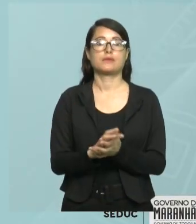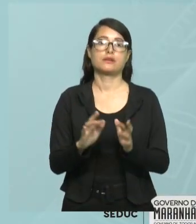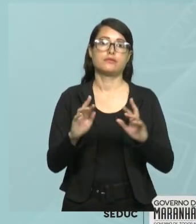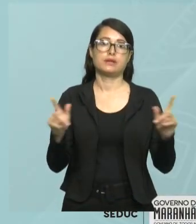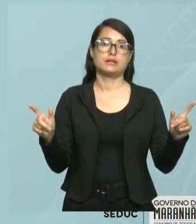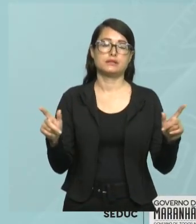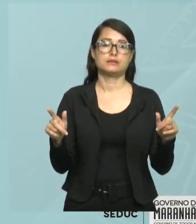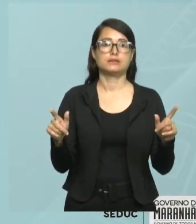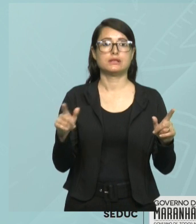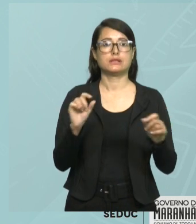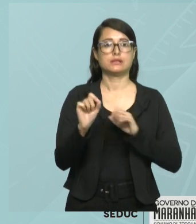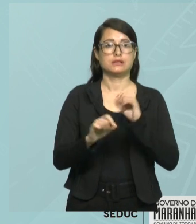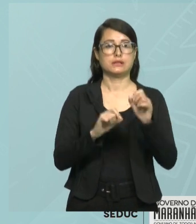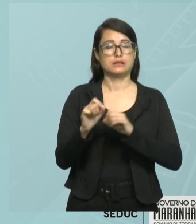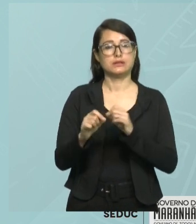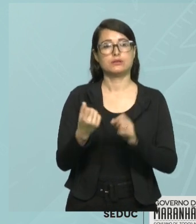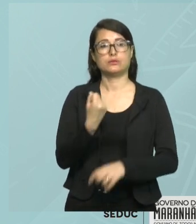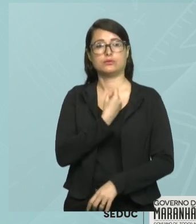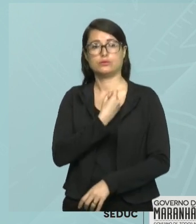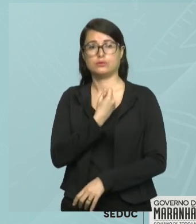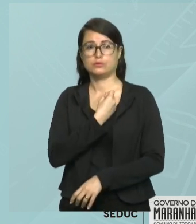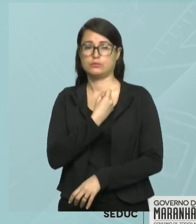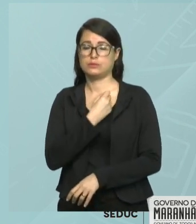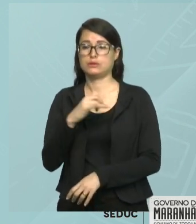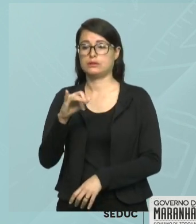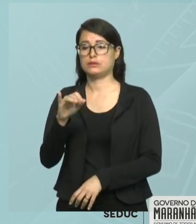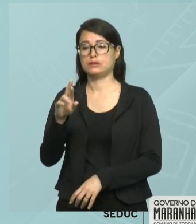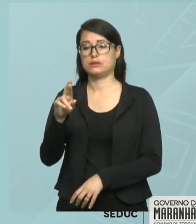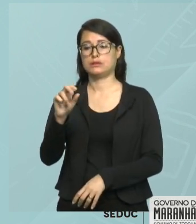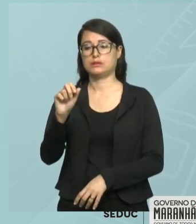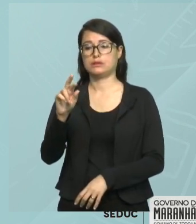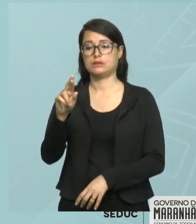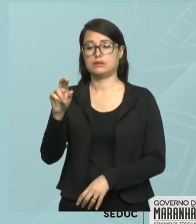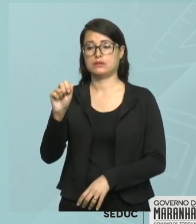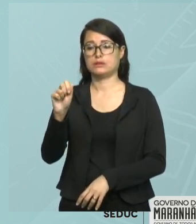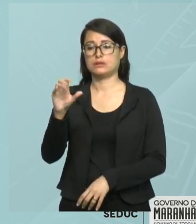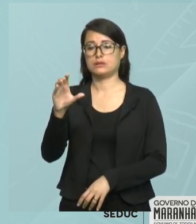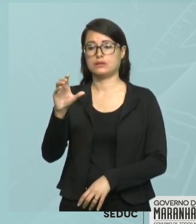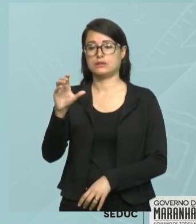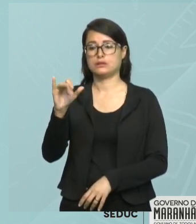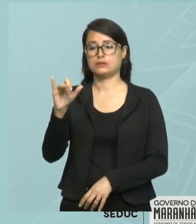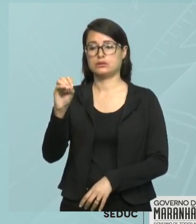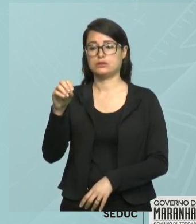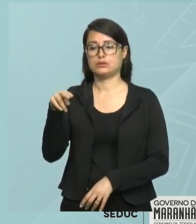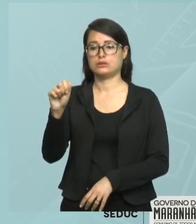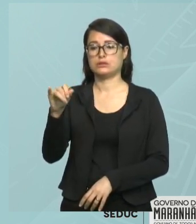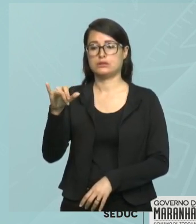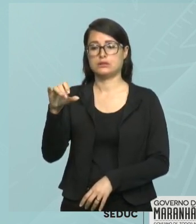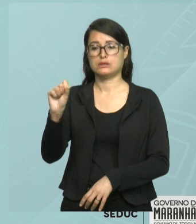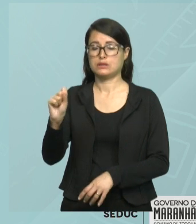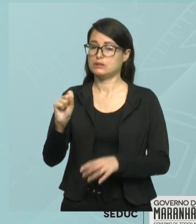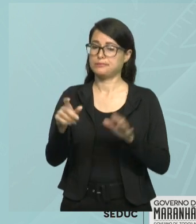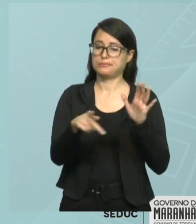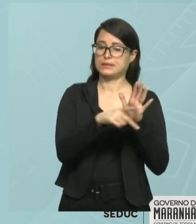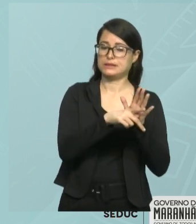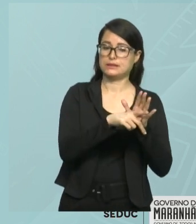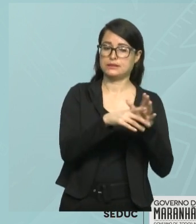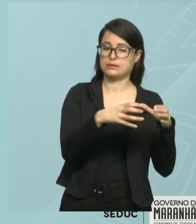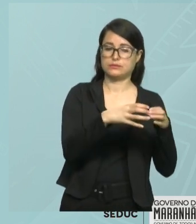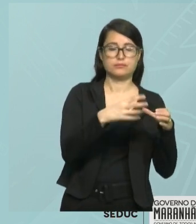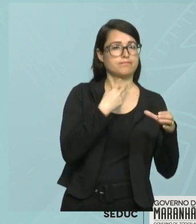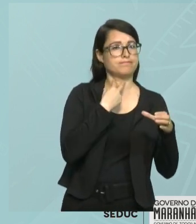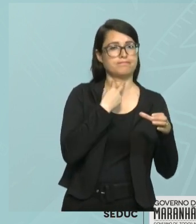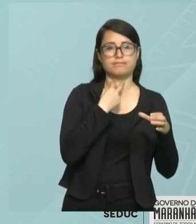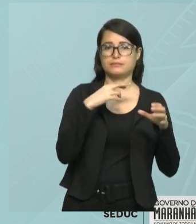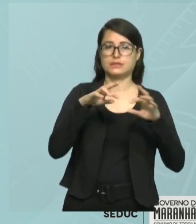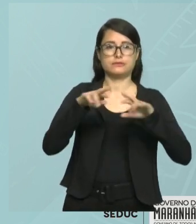do conjunto dos números irracionais pertence aos racionais. Eles são conjuntos que possuem elementos